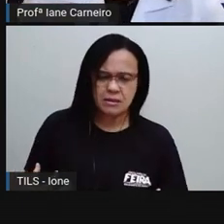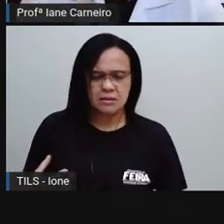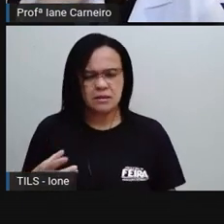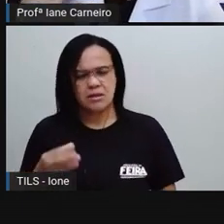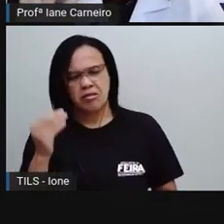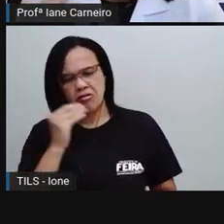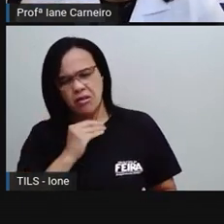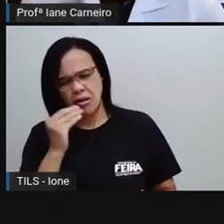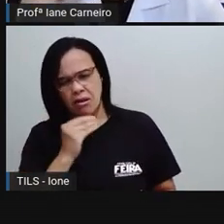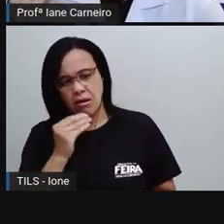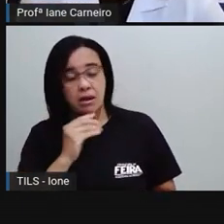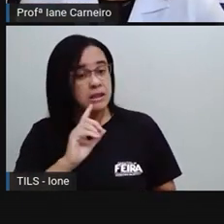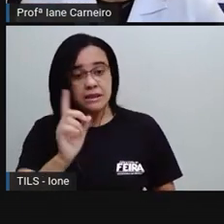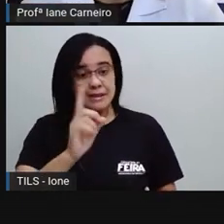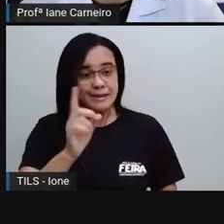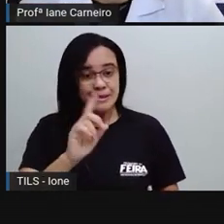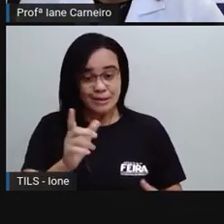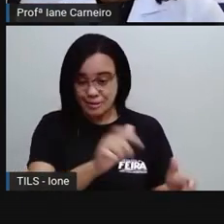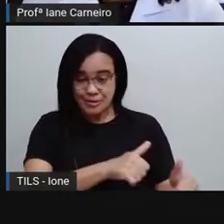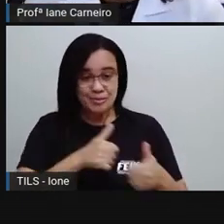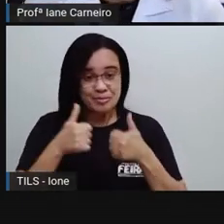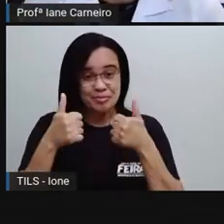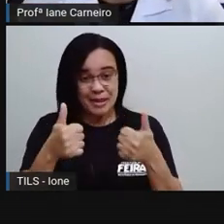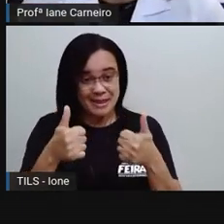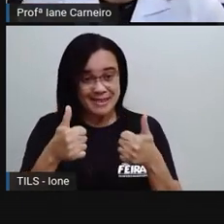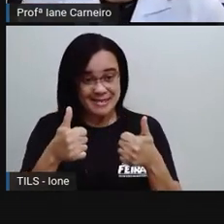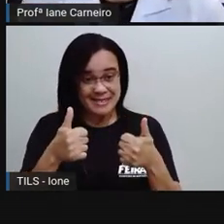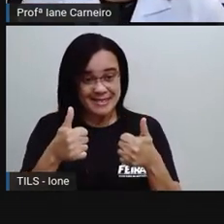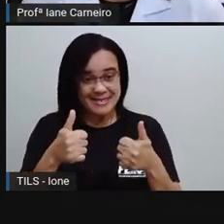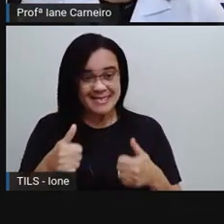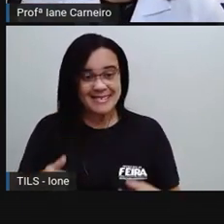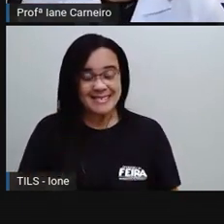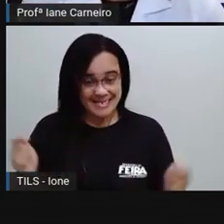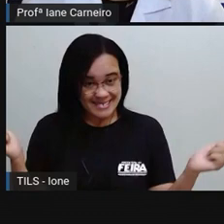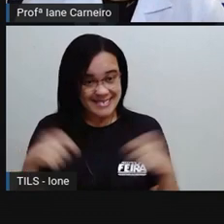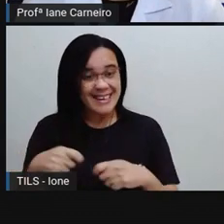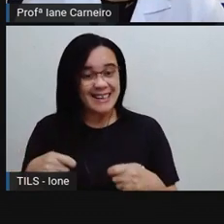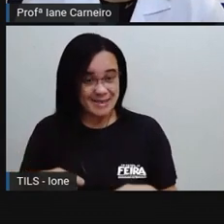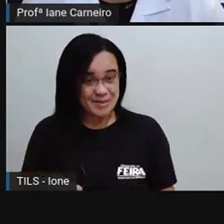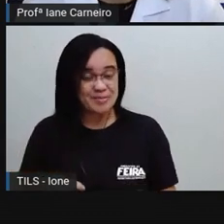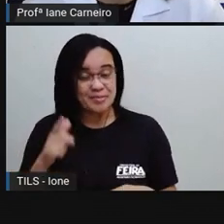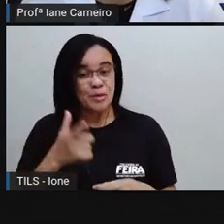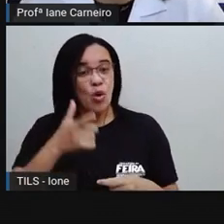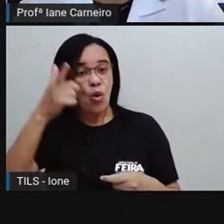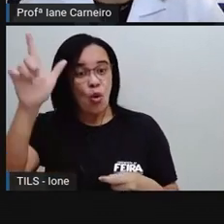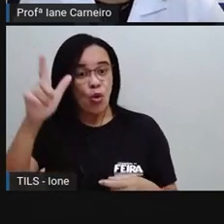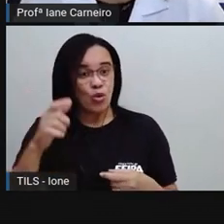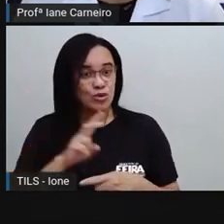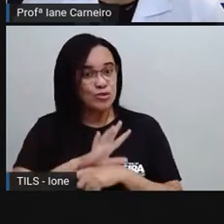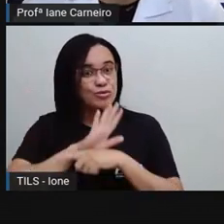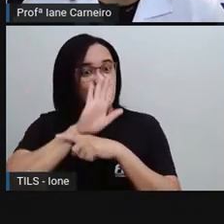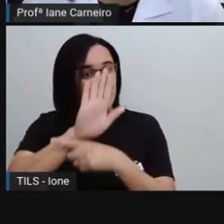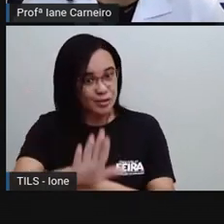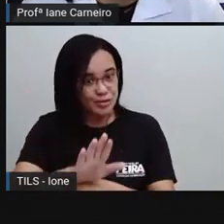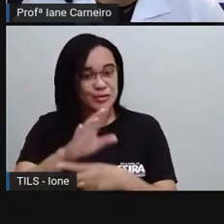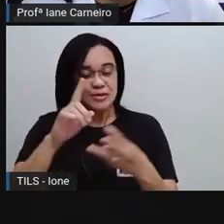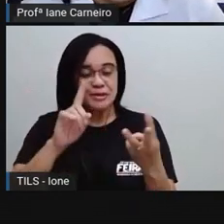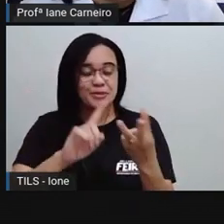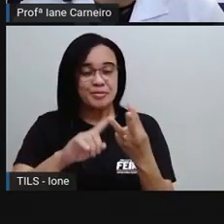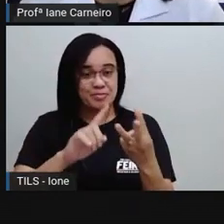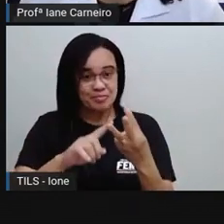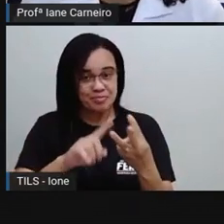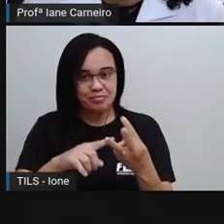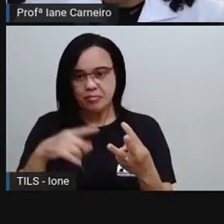conseguir trabalhar, ó, e funcionar direitinho. Outra função, outro benefício, ó, previne